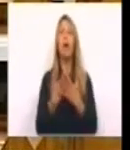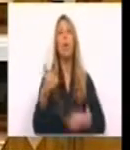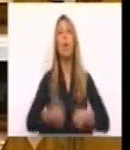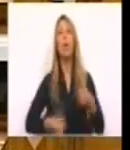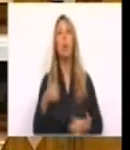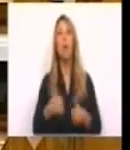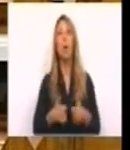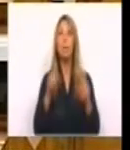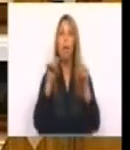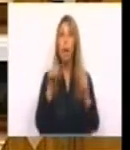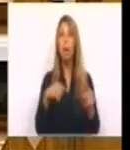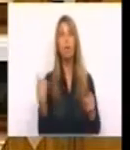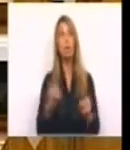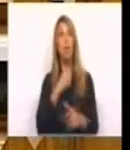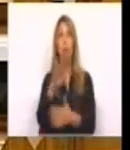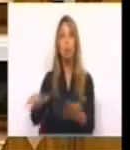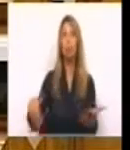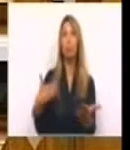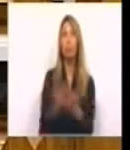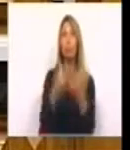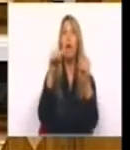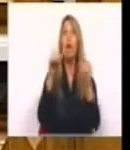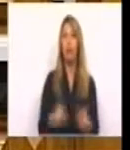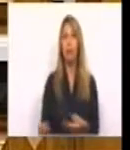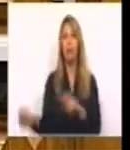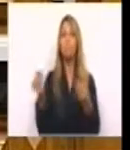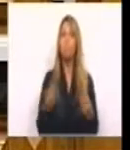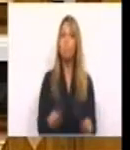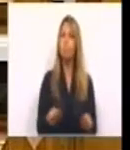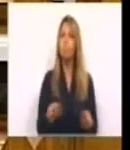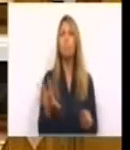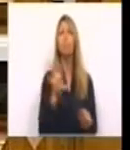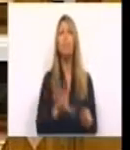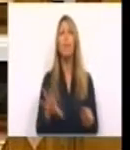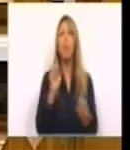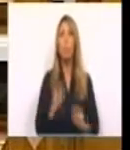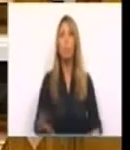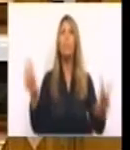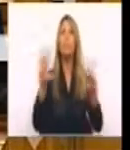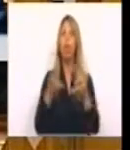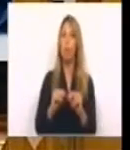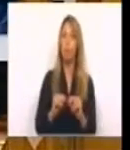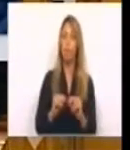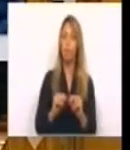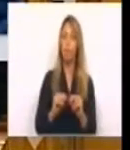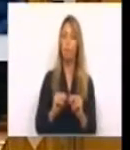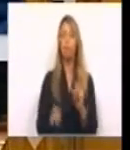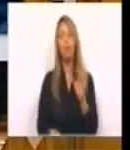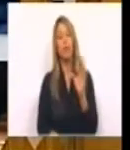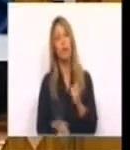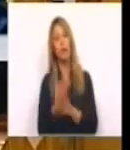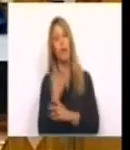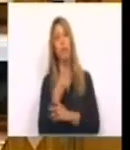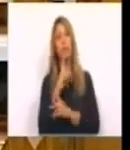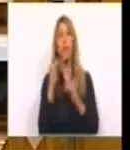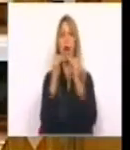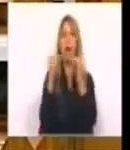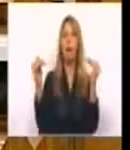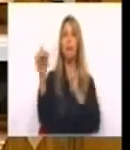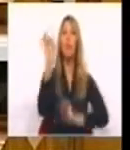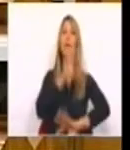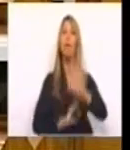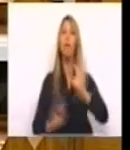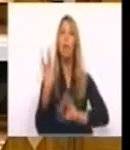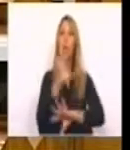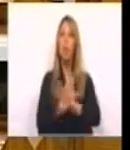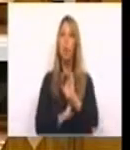isso que aqui propomos, trazendo a criação de um mecanismo novo, criado a um nível europeu, que já devia